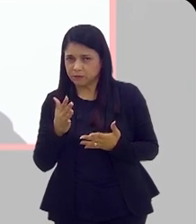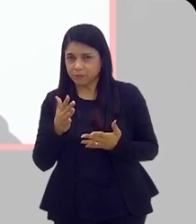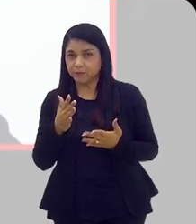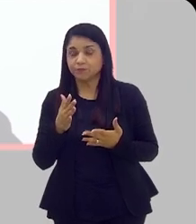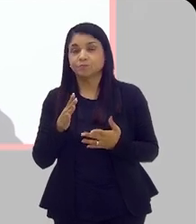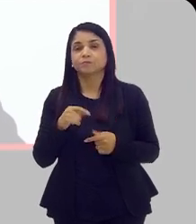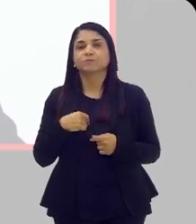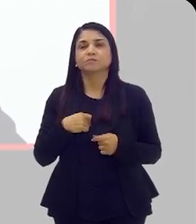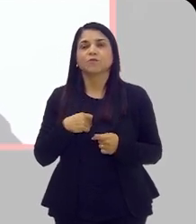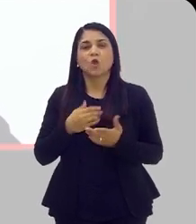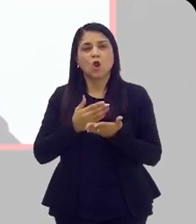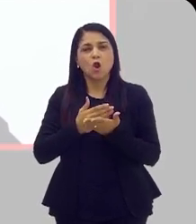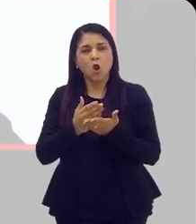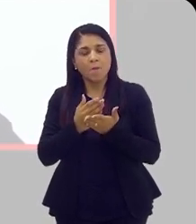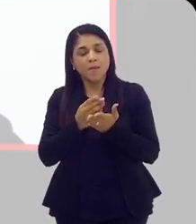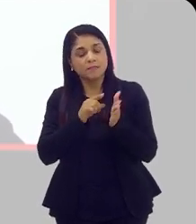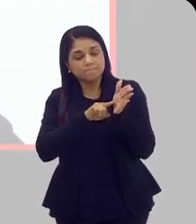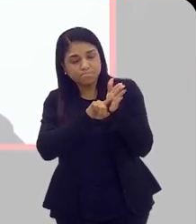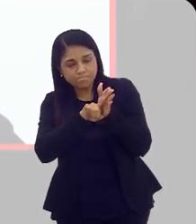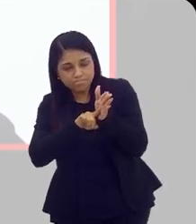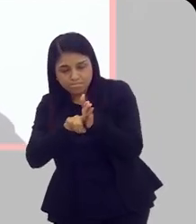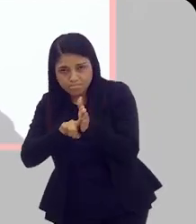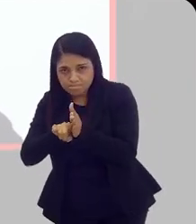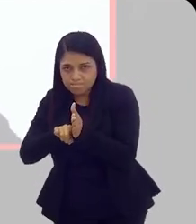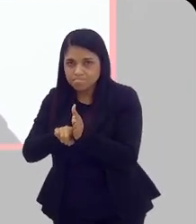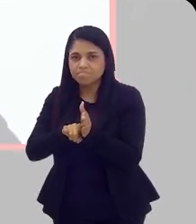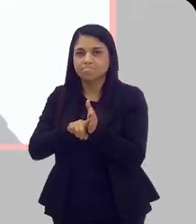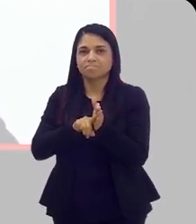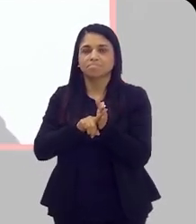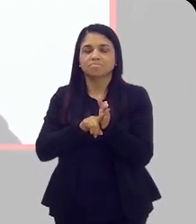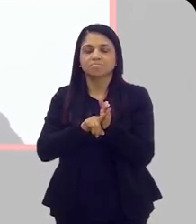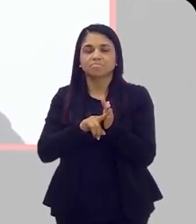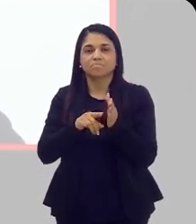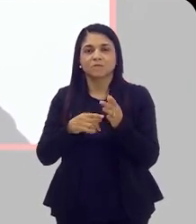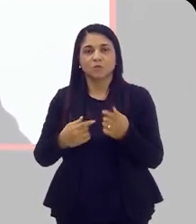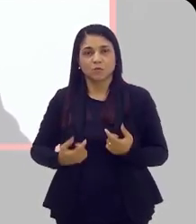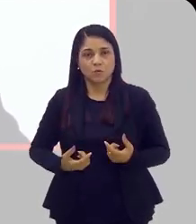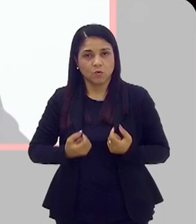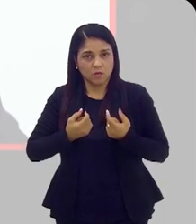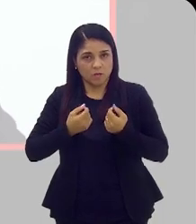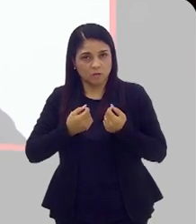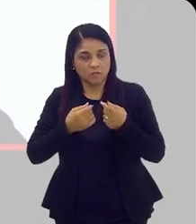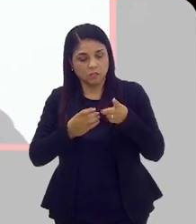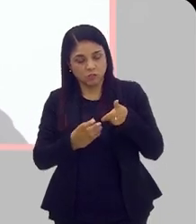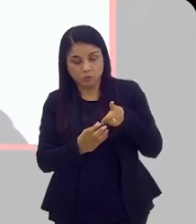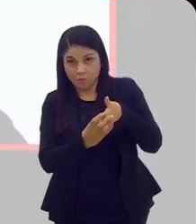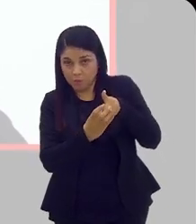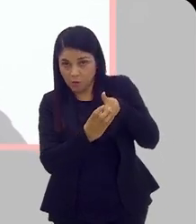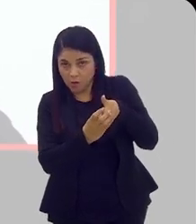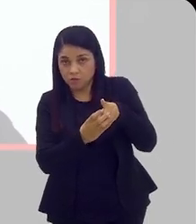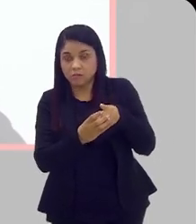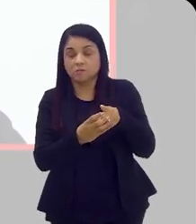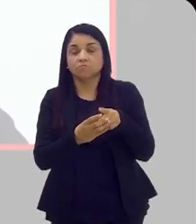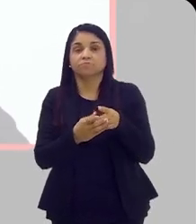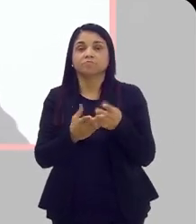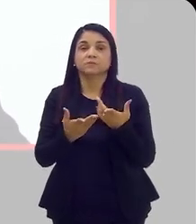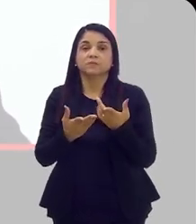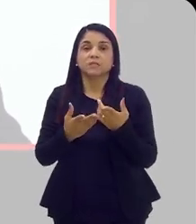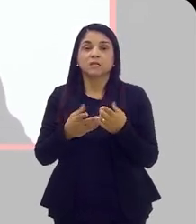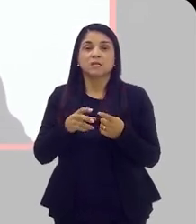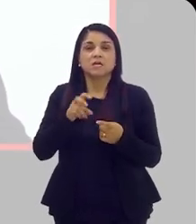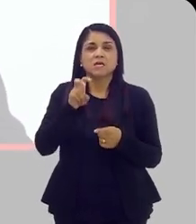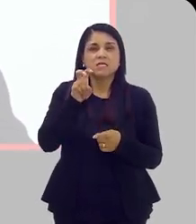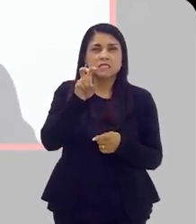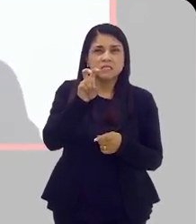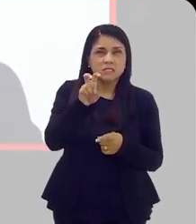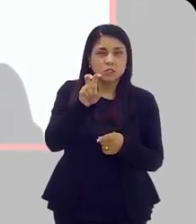anos, que é exatamente a idade que a gente começa o rastreio do câncer de próstata, né? 50 anos pra população geral e 5